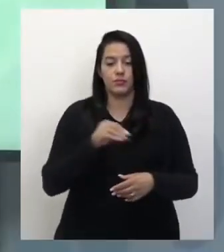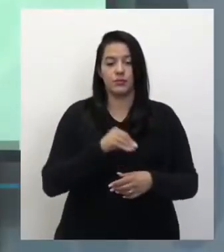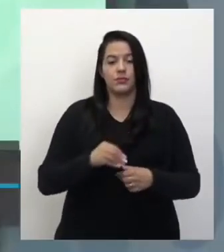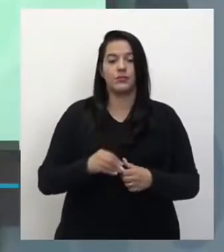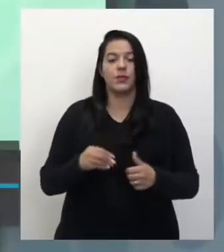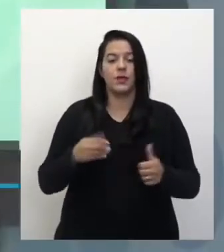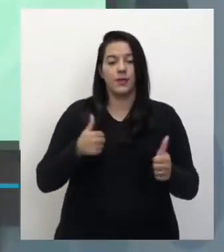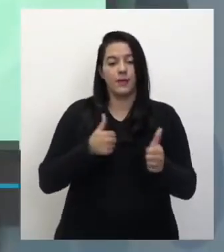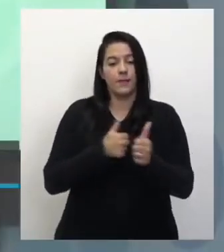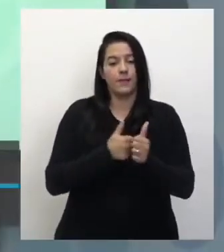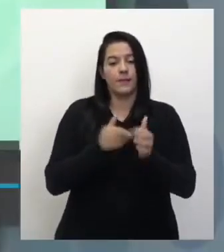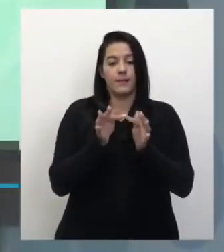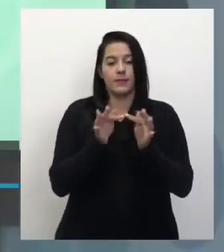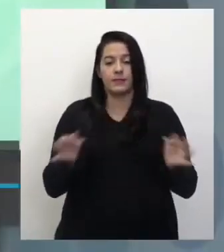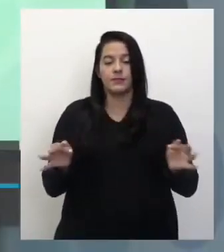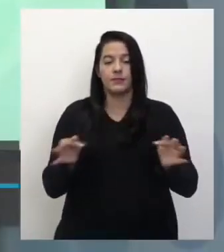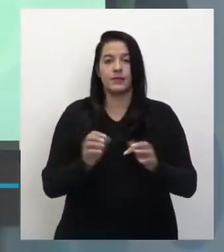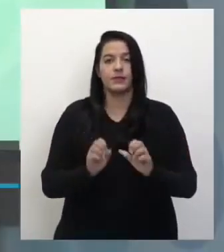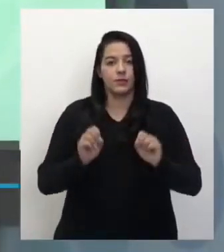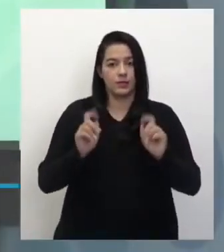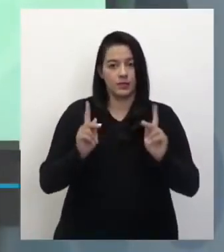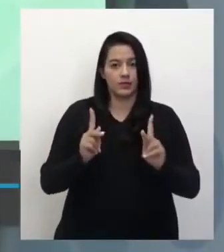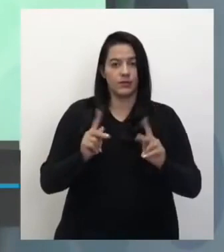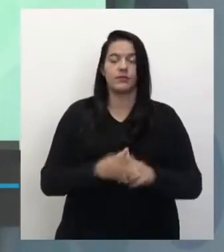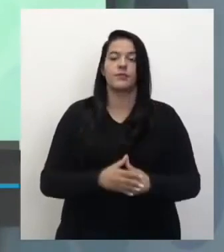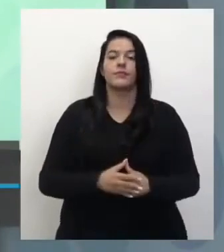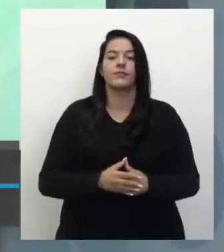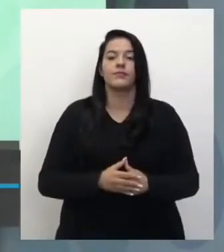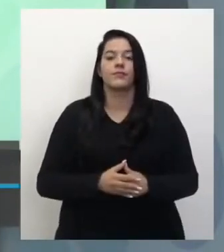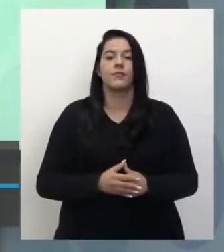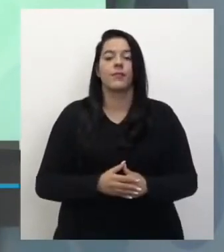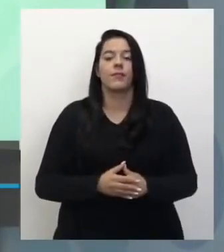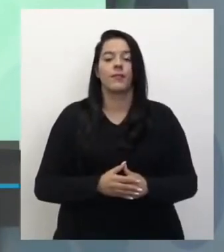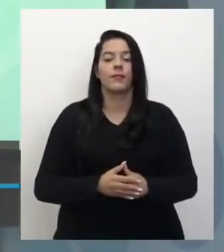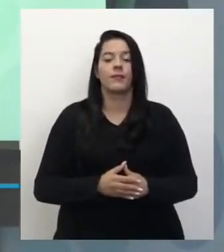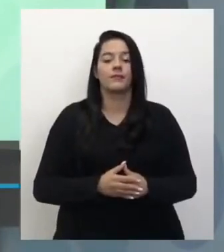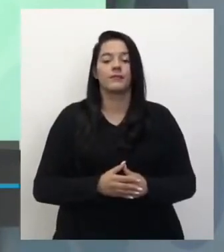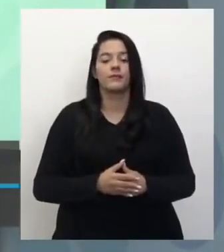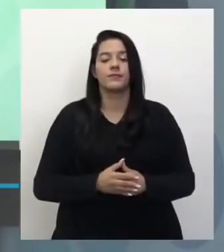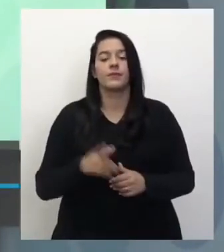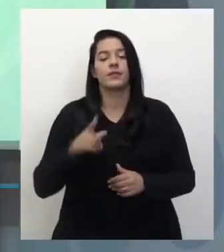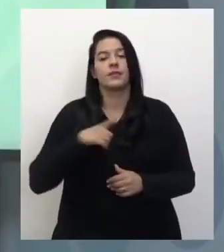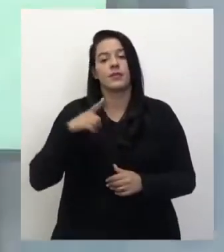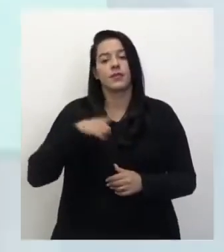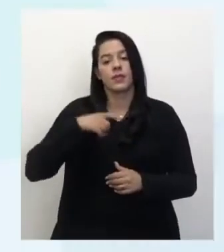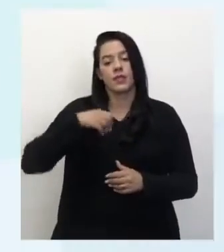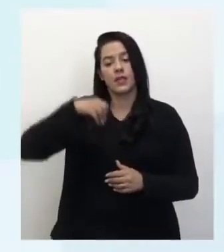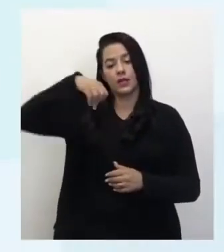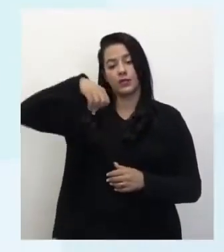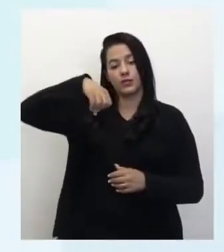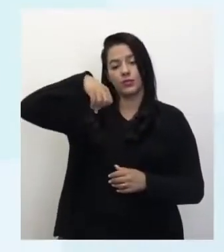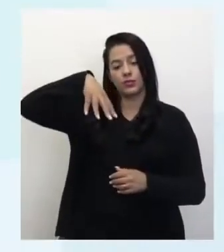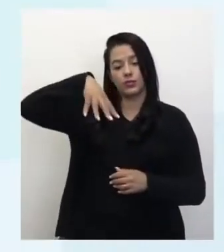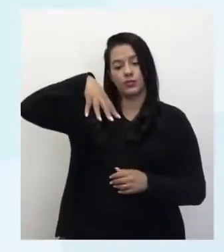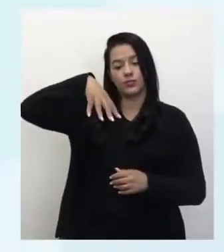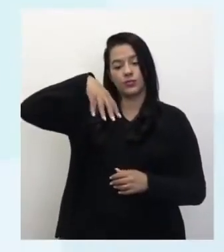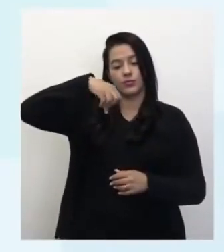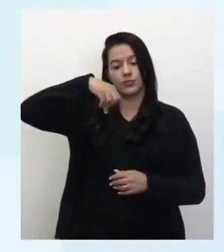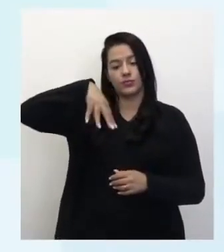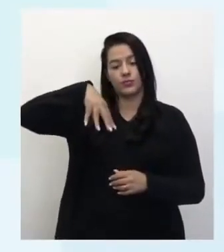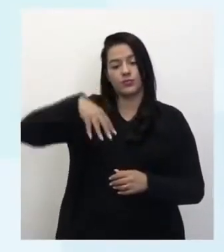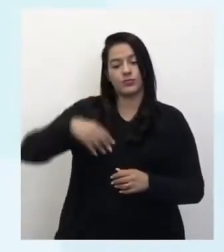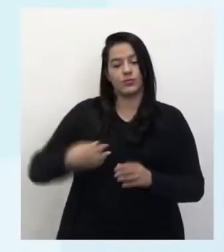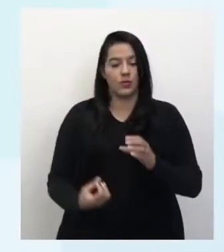um foco mais fino, tá bom? Muito bem. Aí eu tenho uma fonte de luz, que vai ser uma